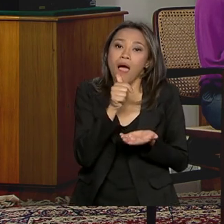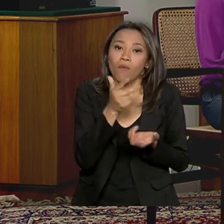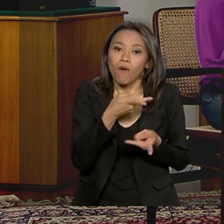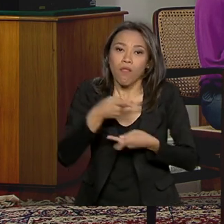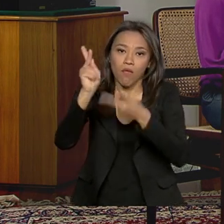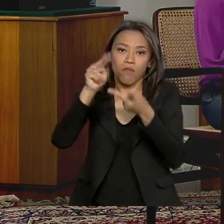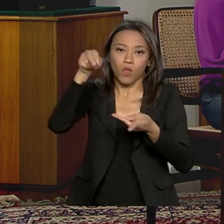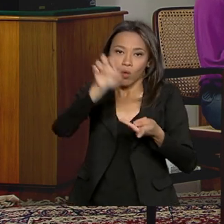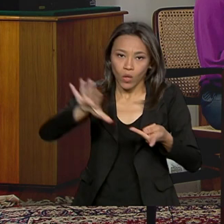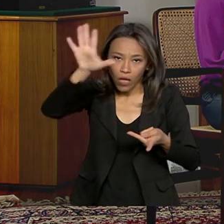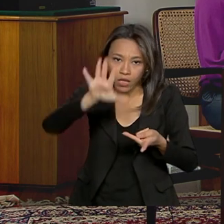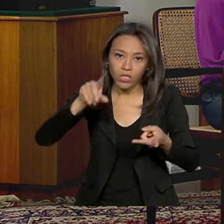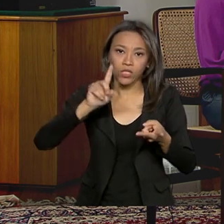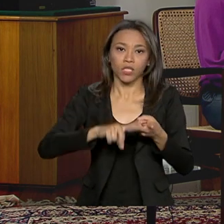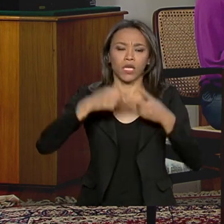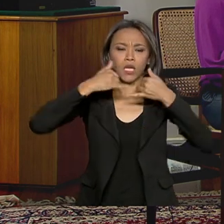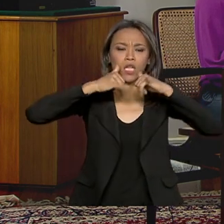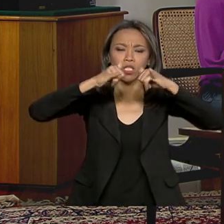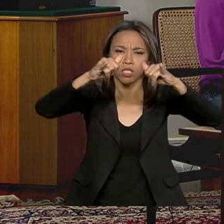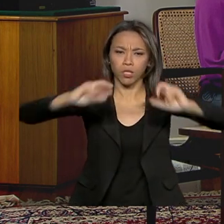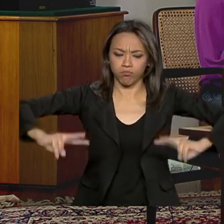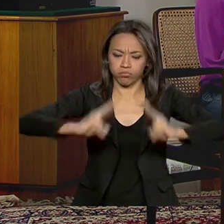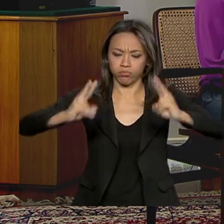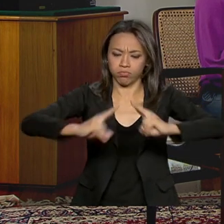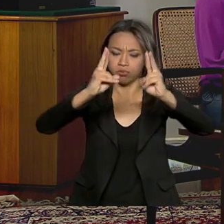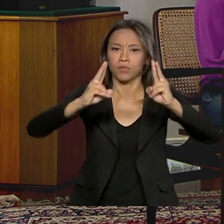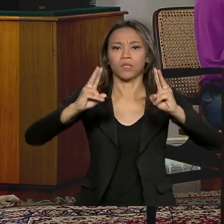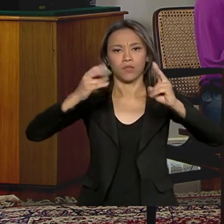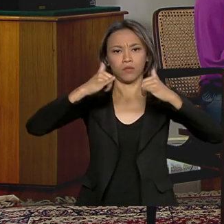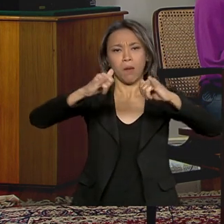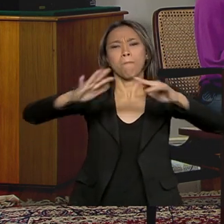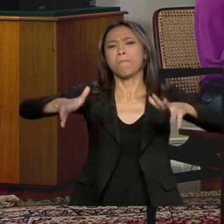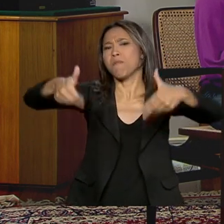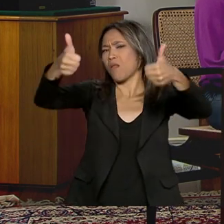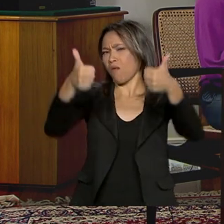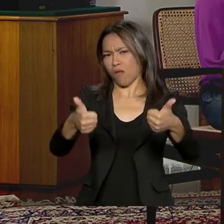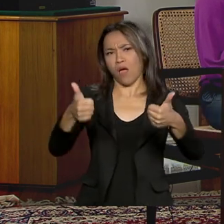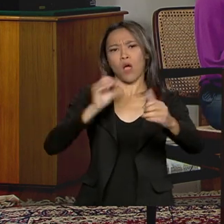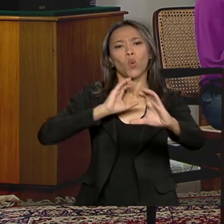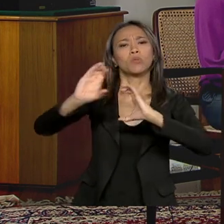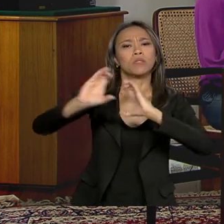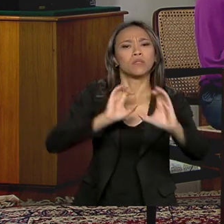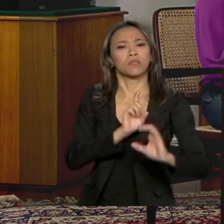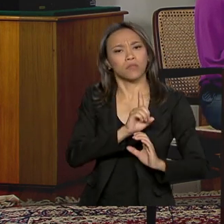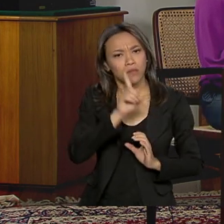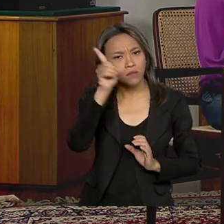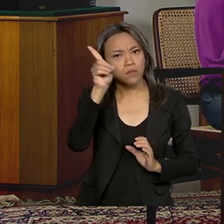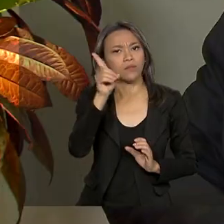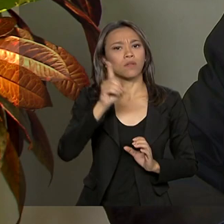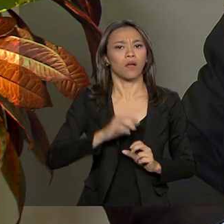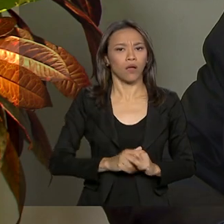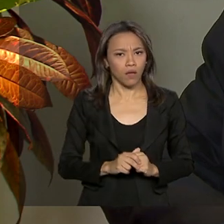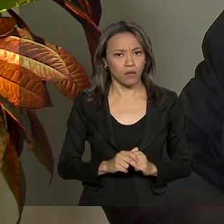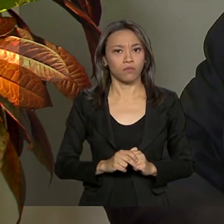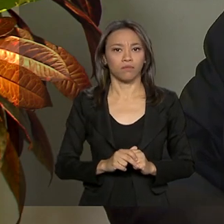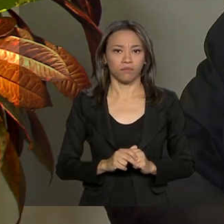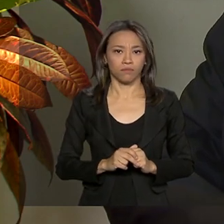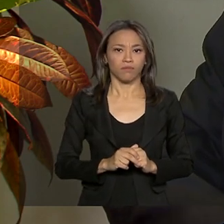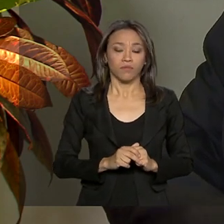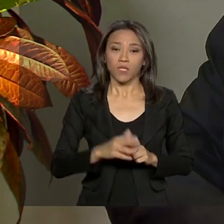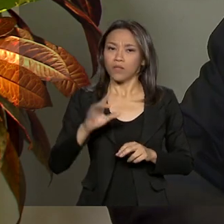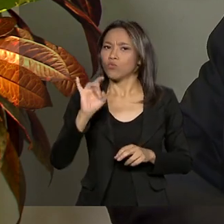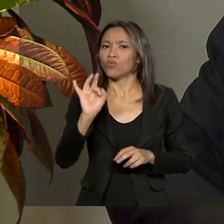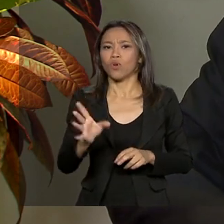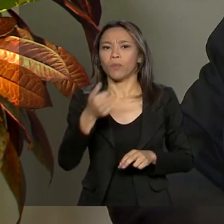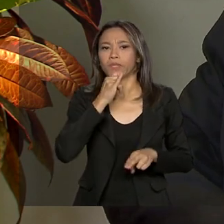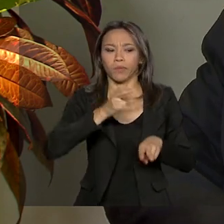energia no Nordeste, melhorar o sistema de comunicação, comunicação viária, não